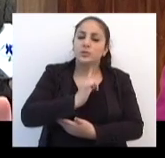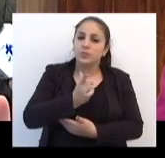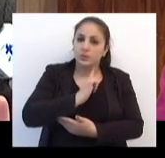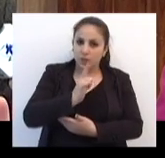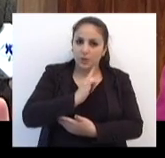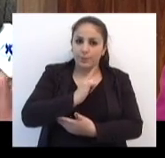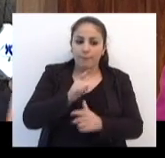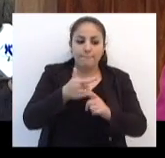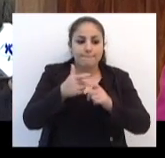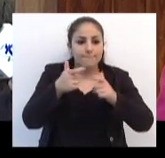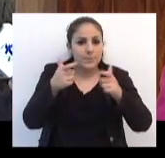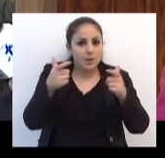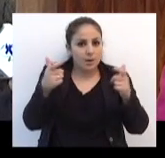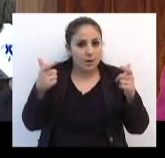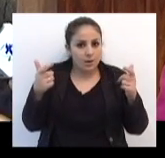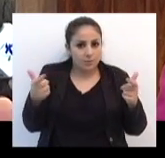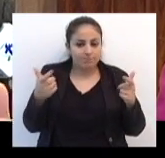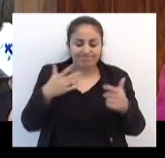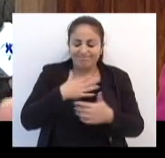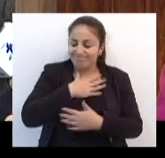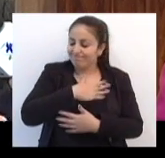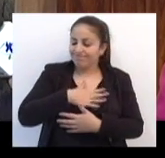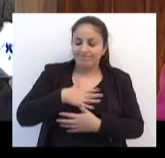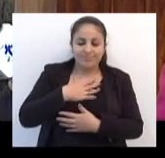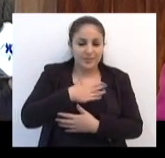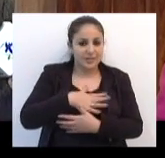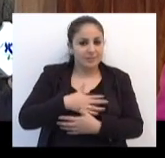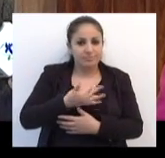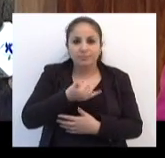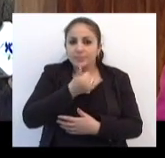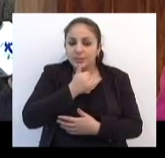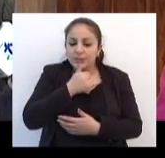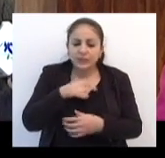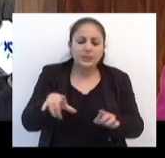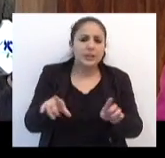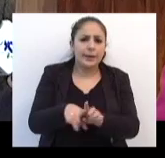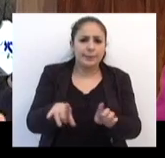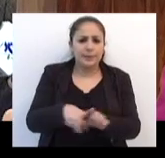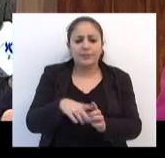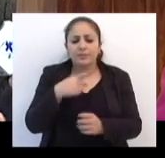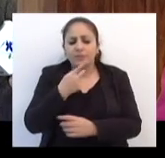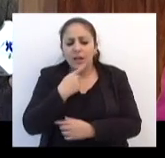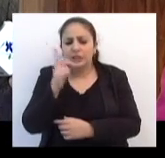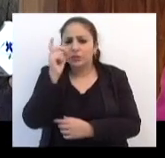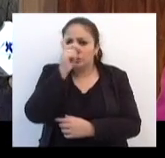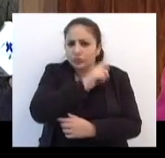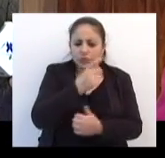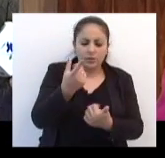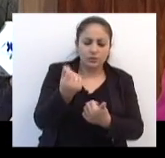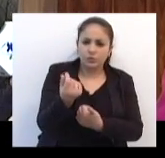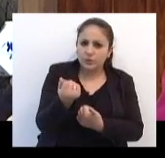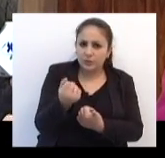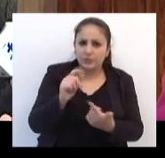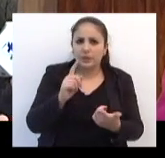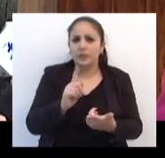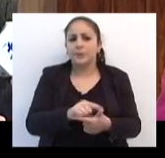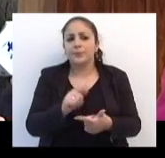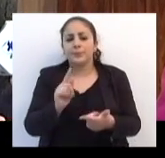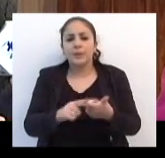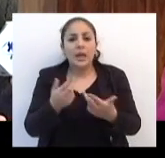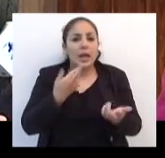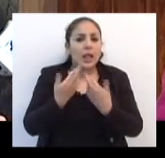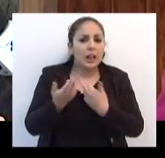enorme insatisfação no que diz respeito a dificuldades financeiras